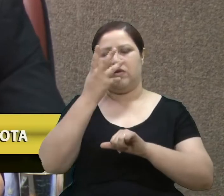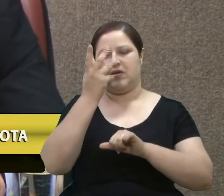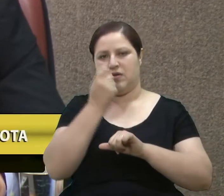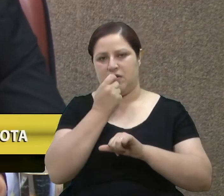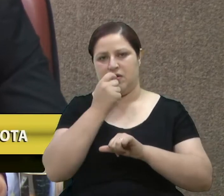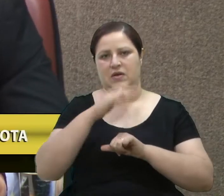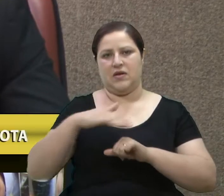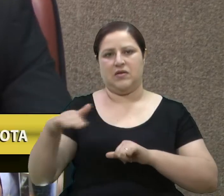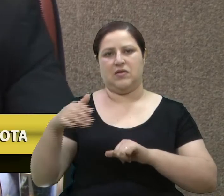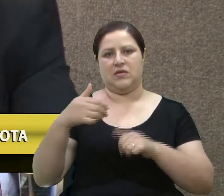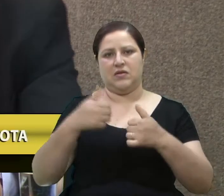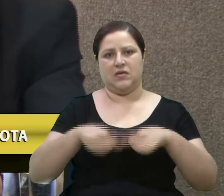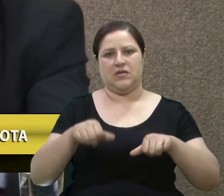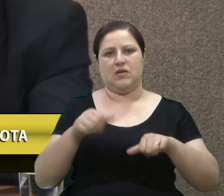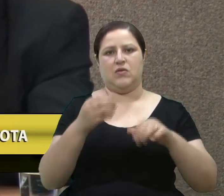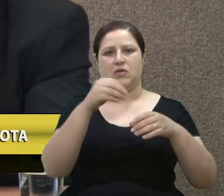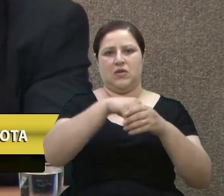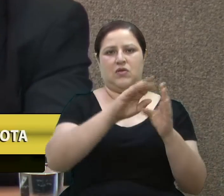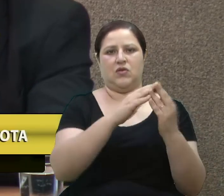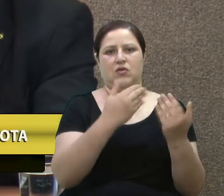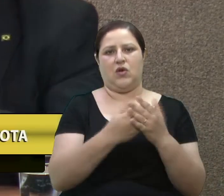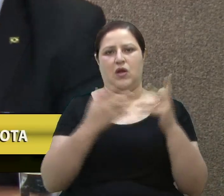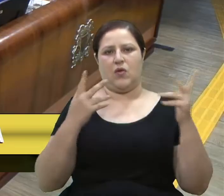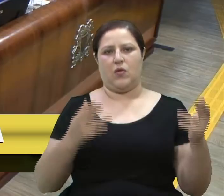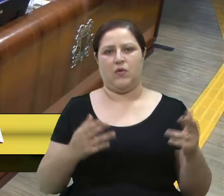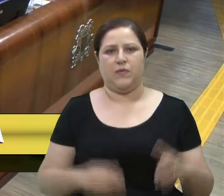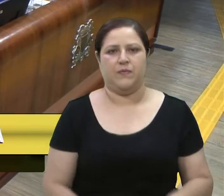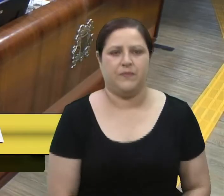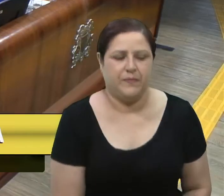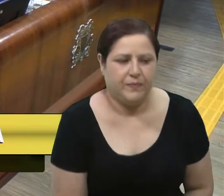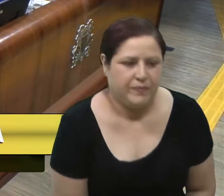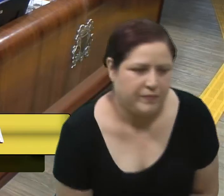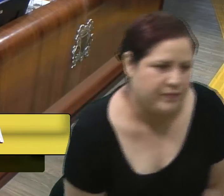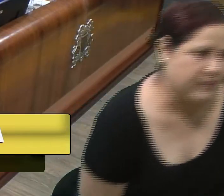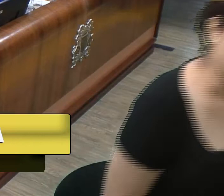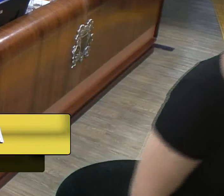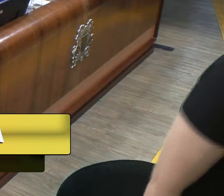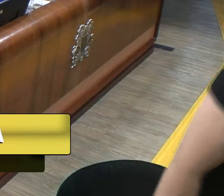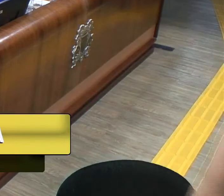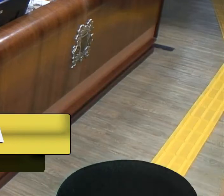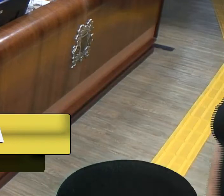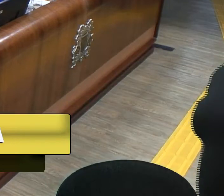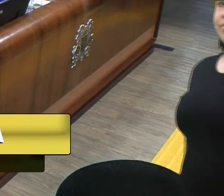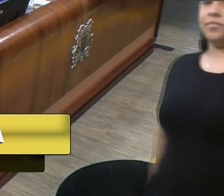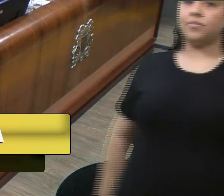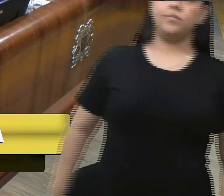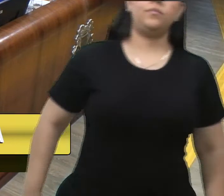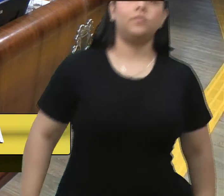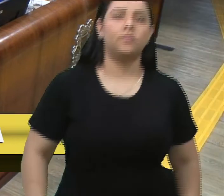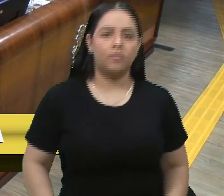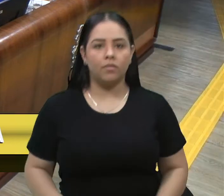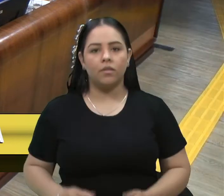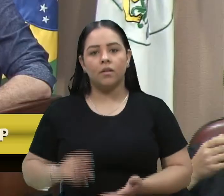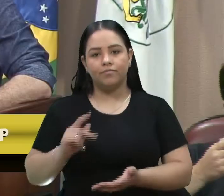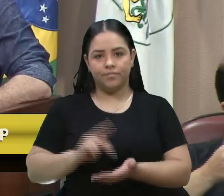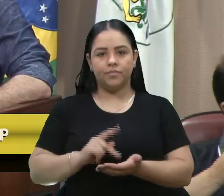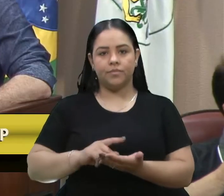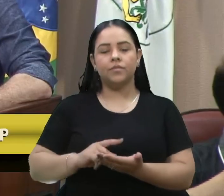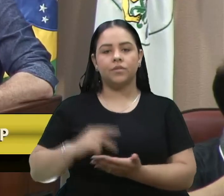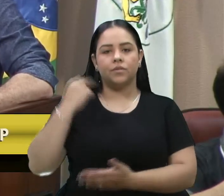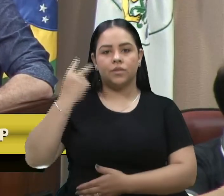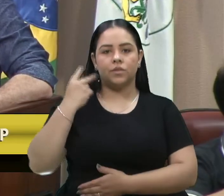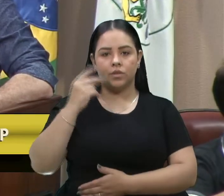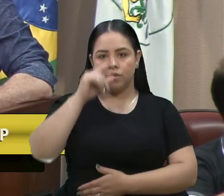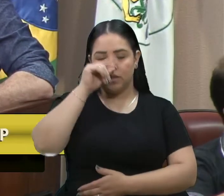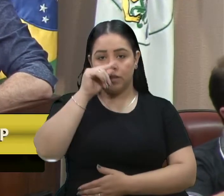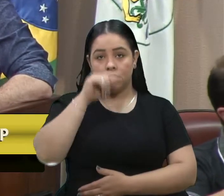essa. Parabéns, vereador. Exatamente, vereador Fontenel. E vale ressaltar que essa escola é